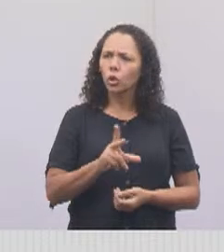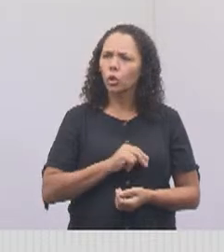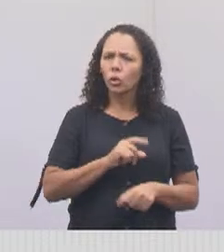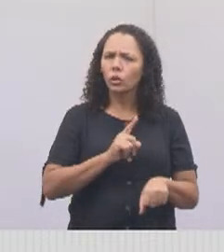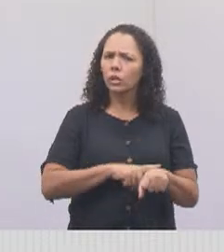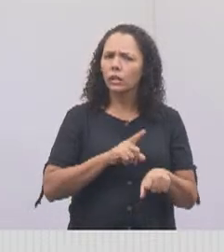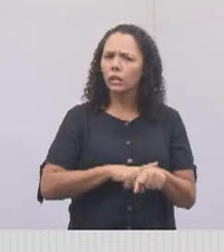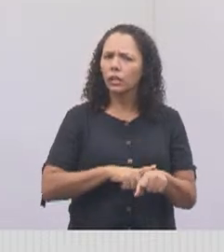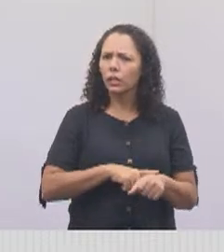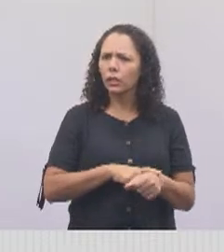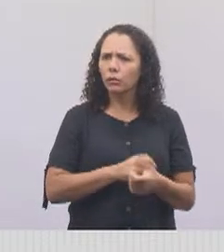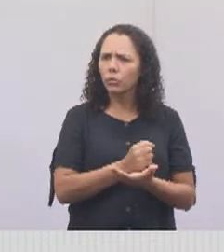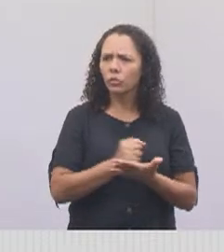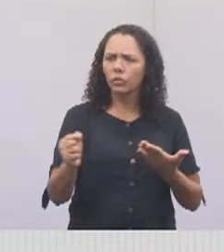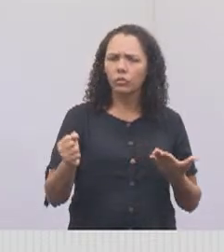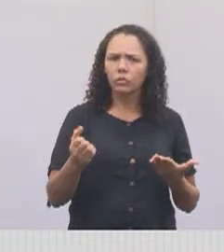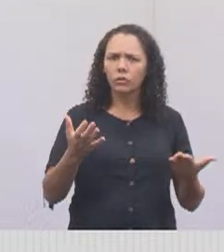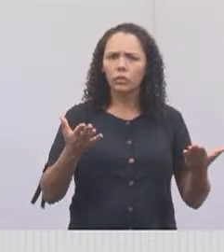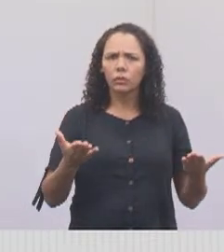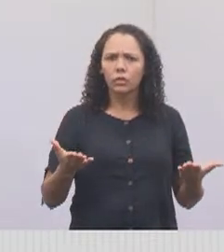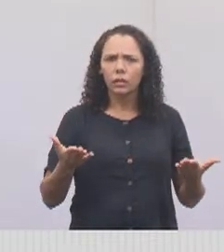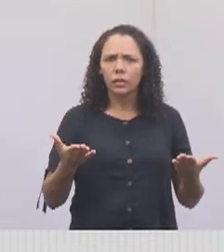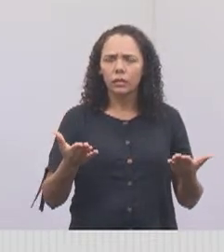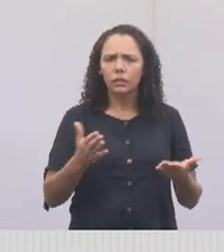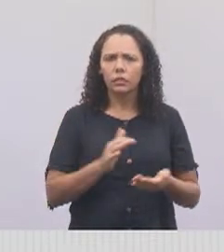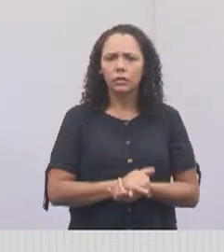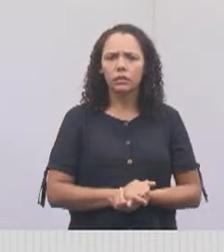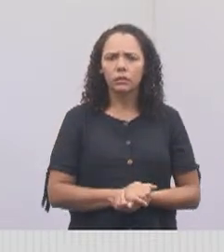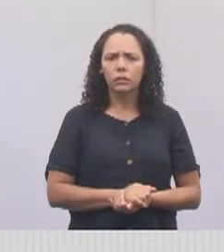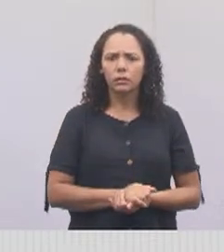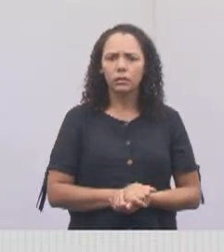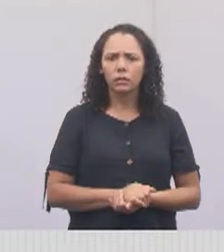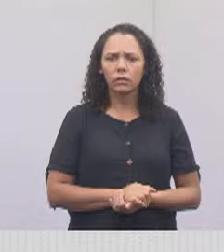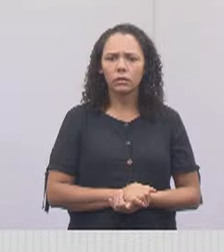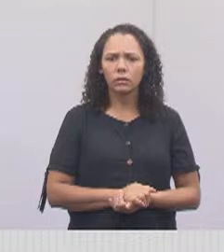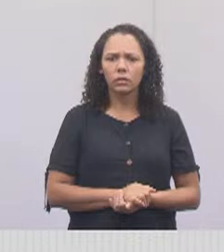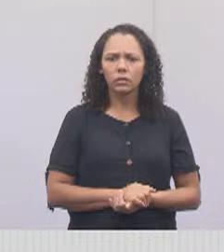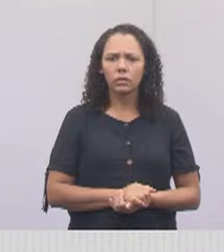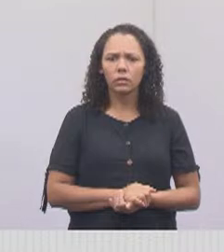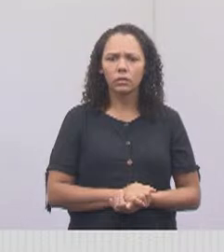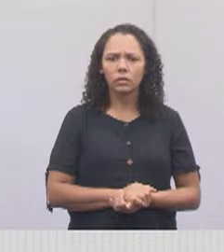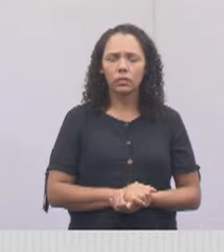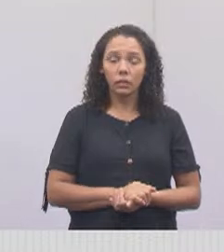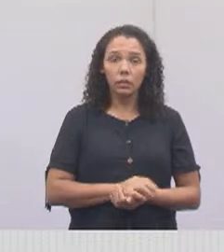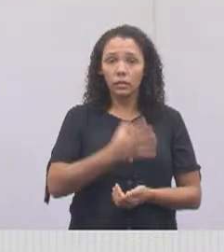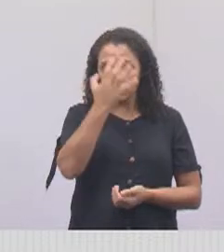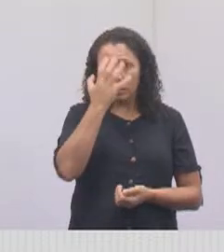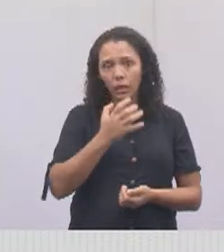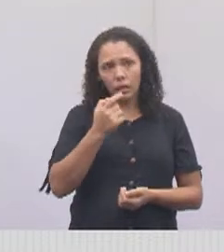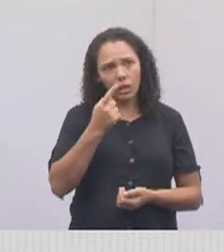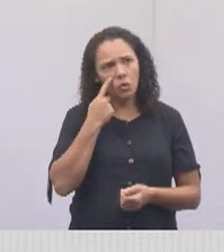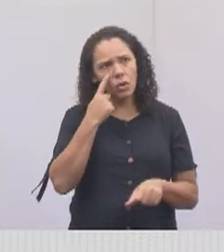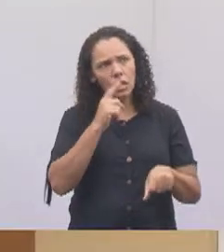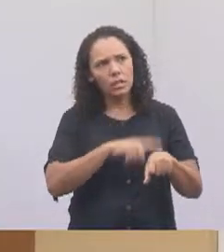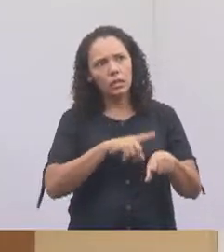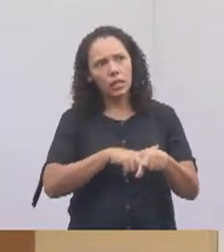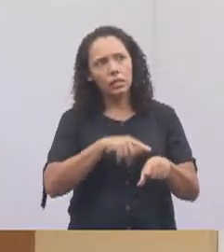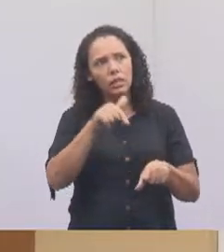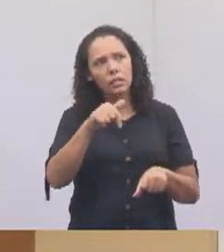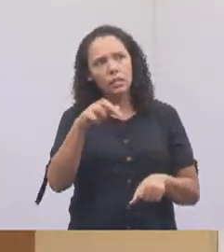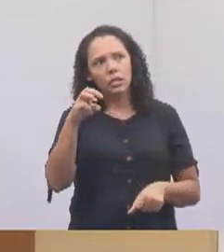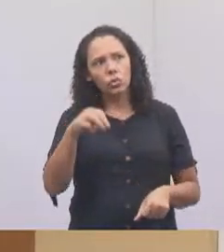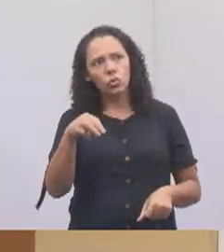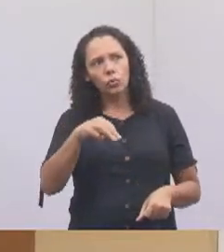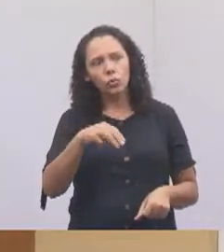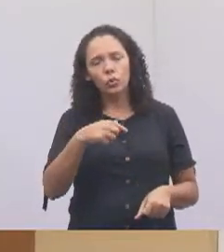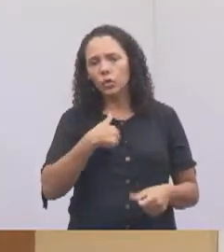minutos. Aí eu falei, não, vou estender, né? Aí acabei não passando... Sério? Sério, vereadora? Eu olhei, era sete e trinta. Falei, bom, deixa eu estender